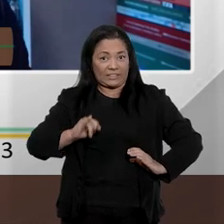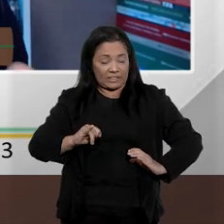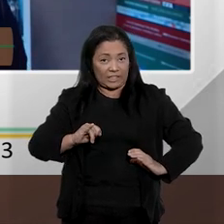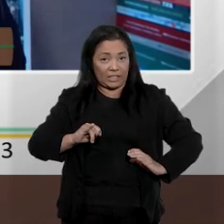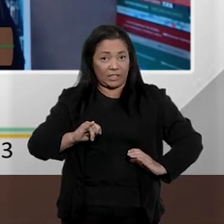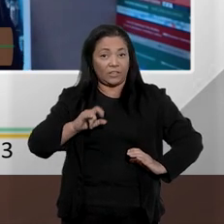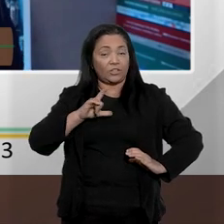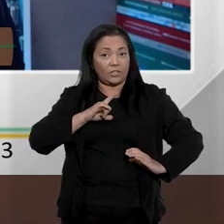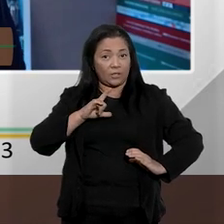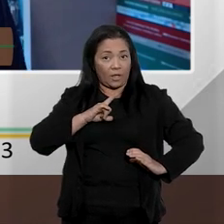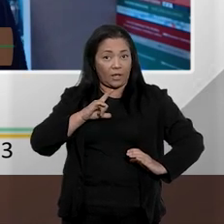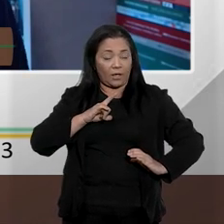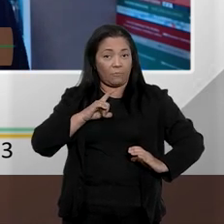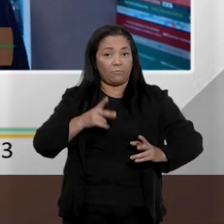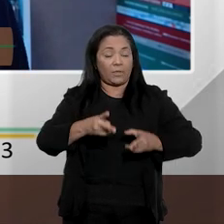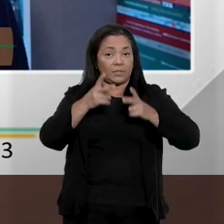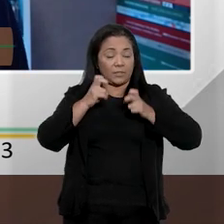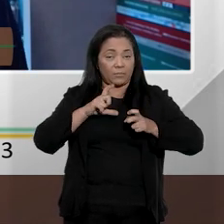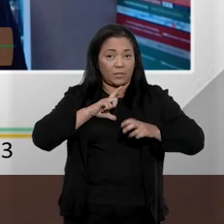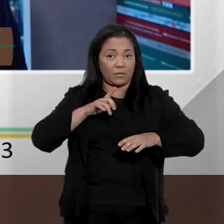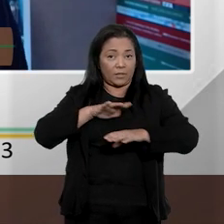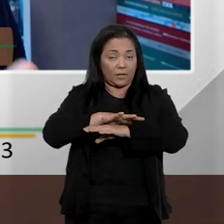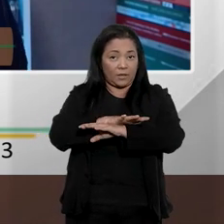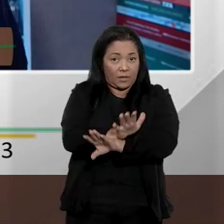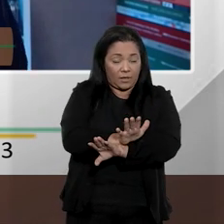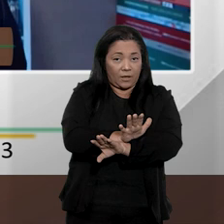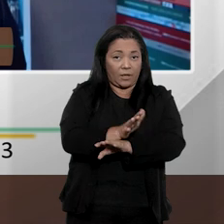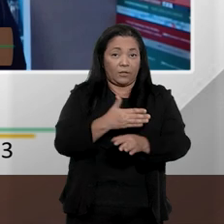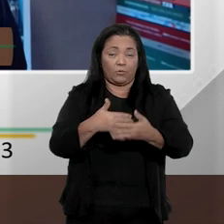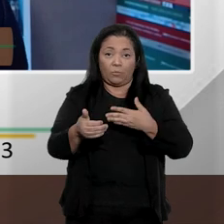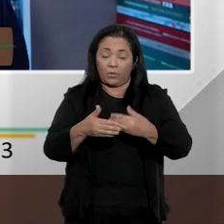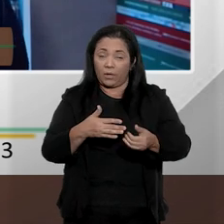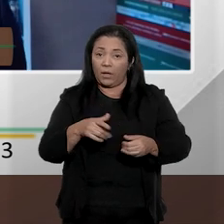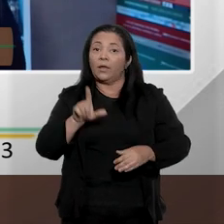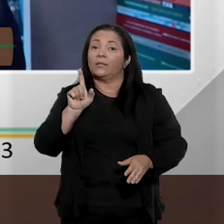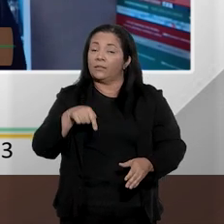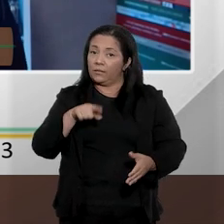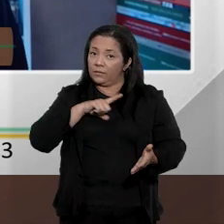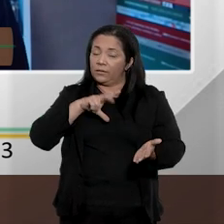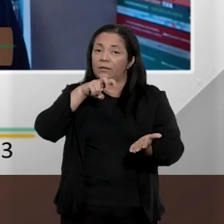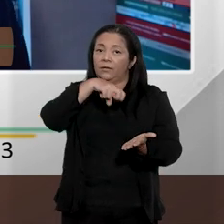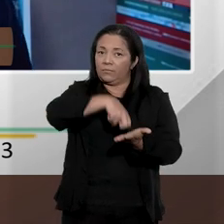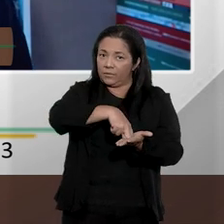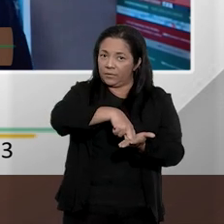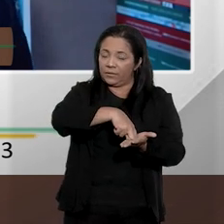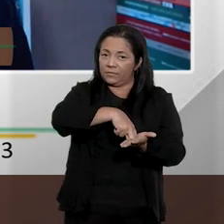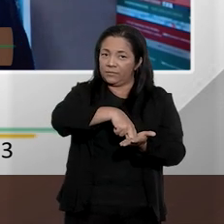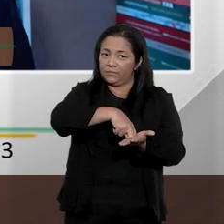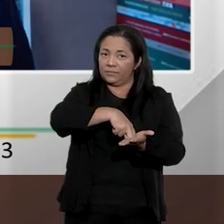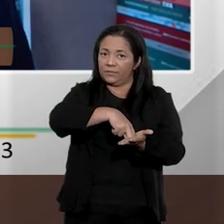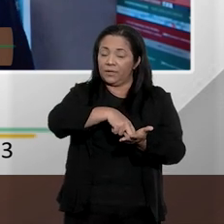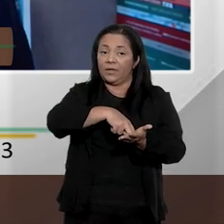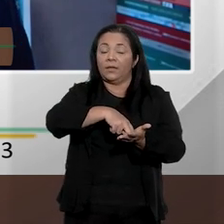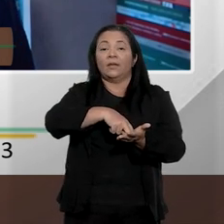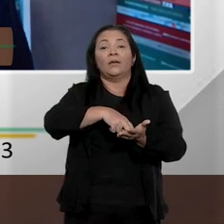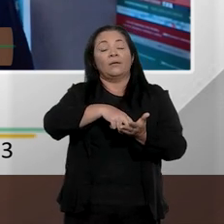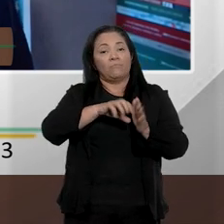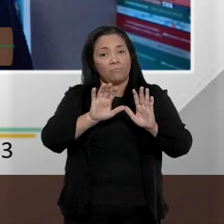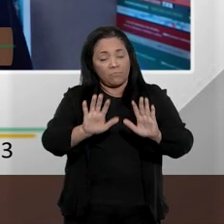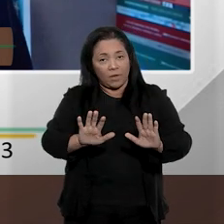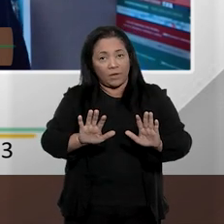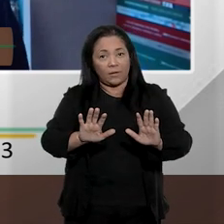qualquer culto, seja digna de punição através do aparato repressivo penal,